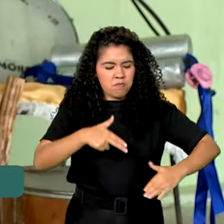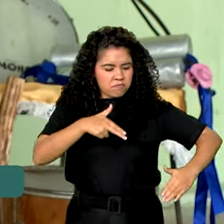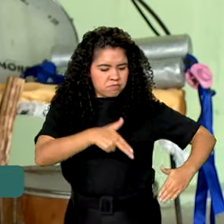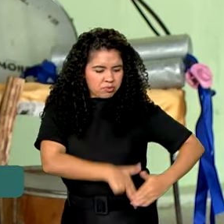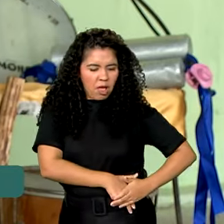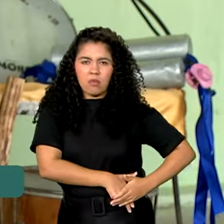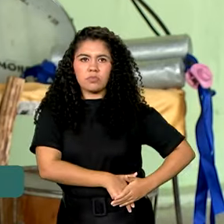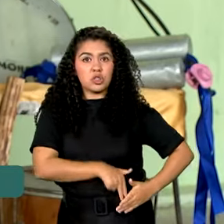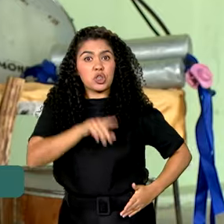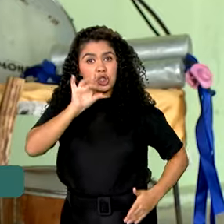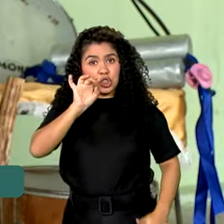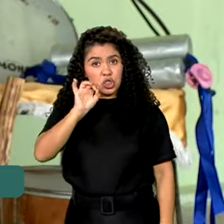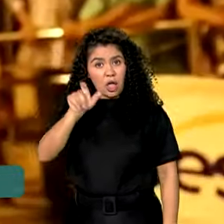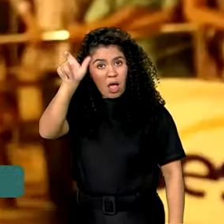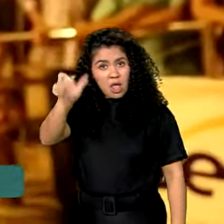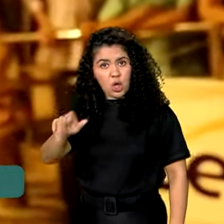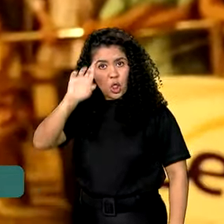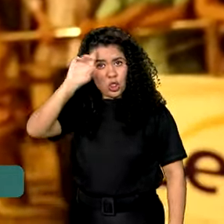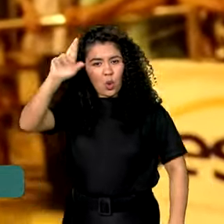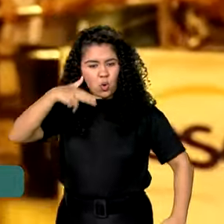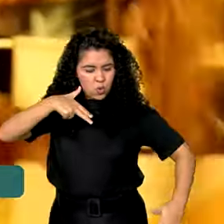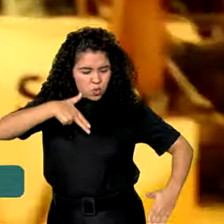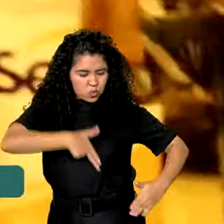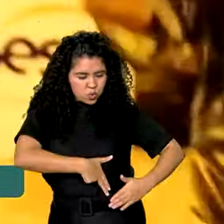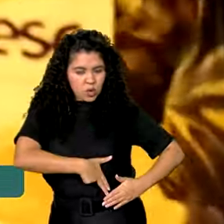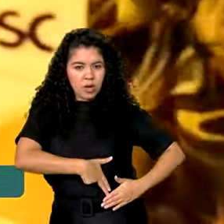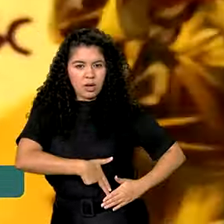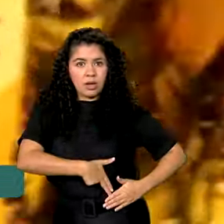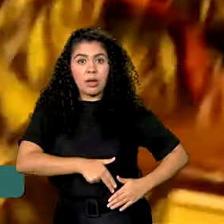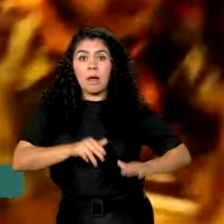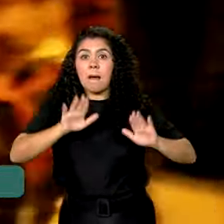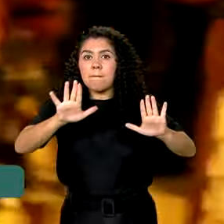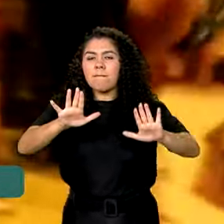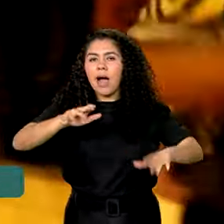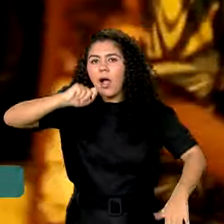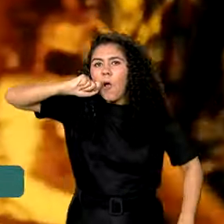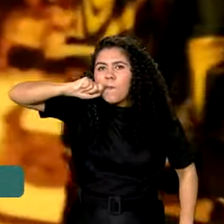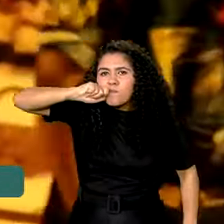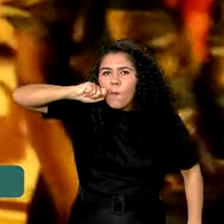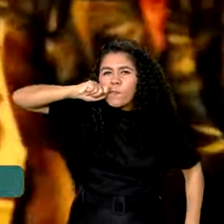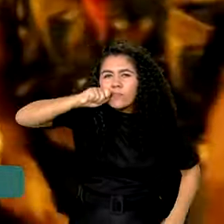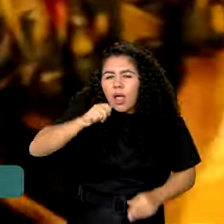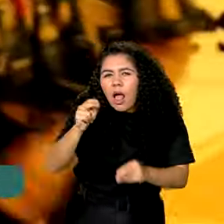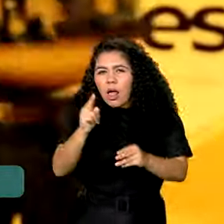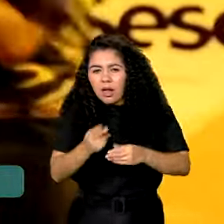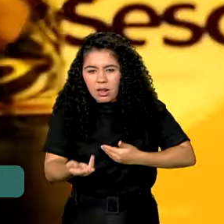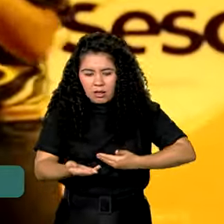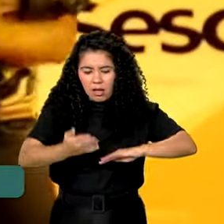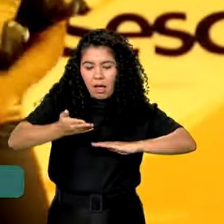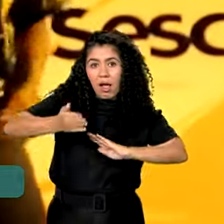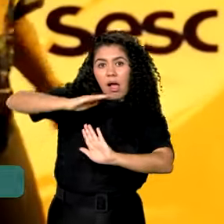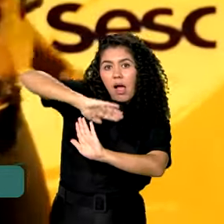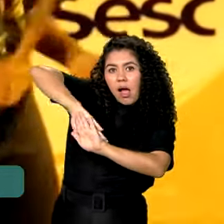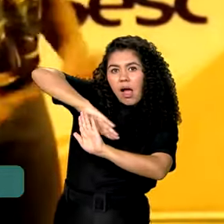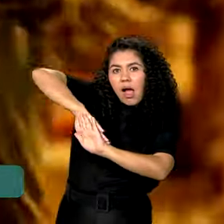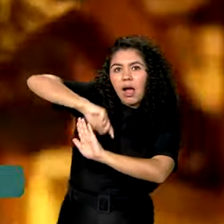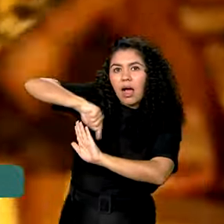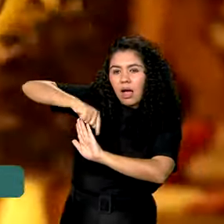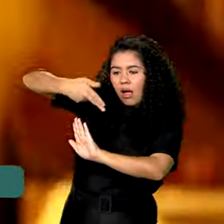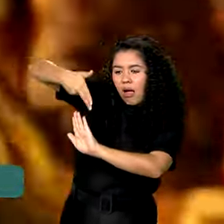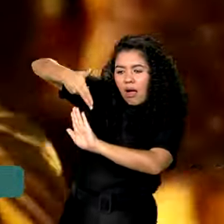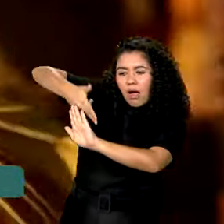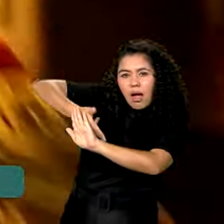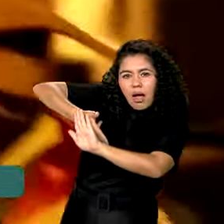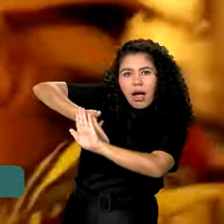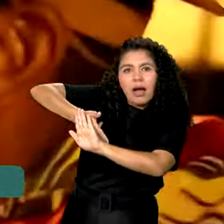Só que quem podia andar armado era ele, que era o dono, né? Aí, por riba do bagaço da cana, eles formaram essa grupa, arrumaram a pessoa, como eu estava falando, uma pessoa que